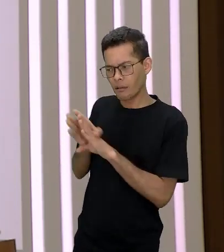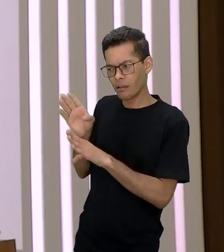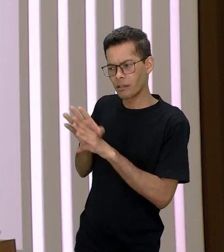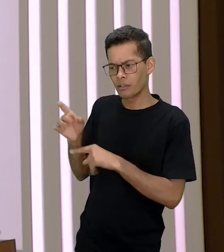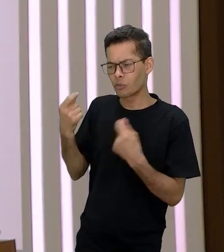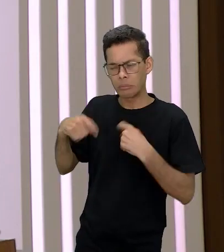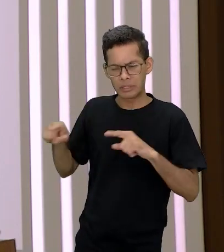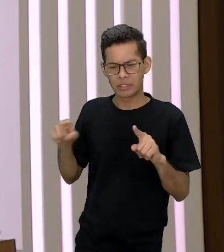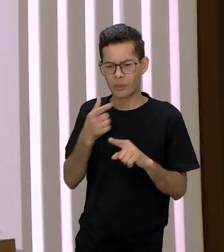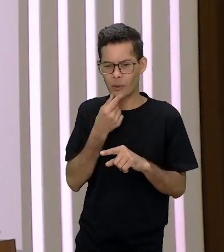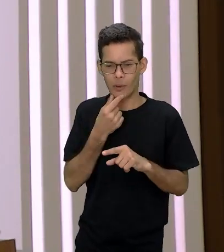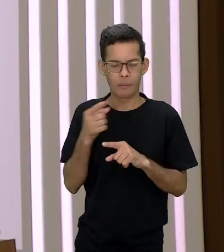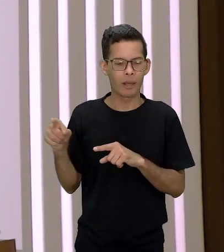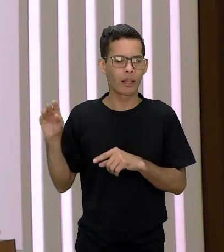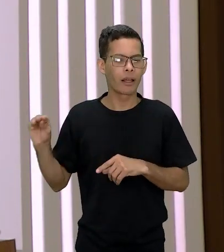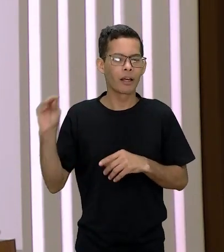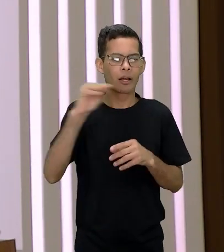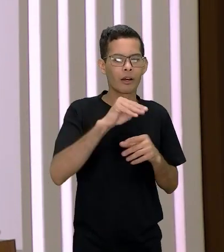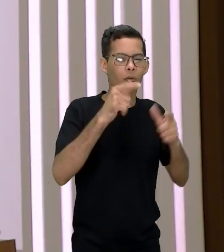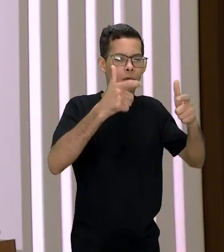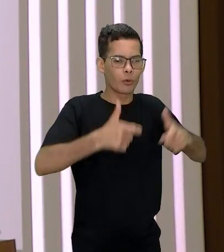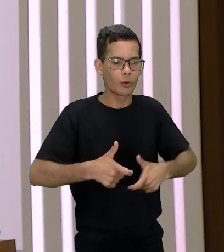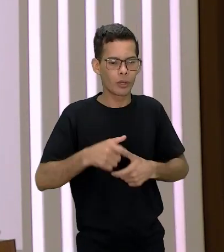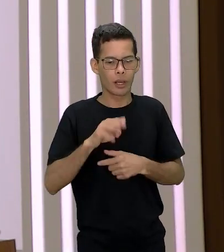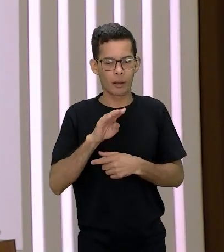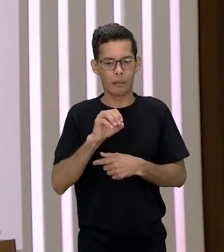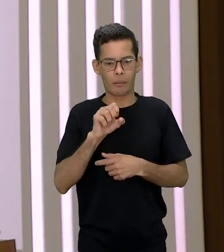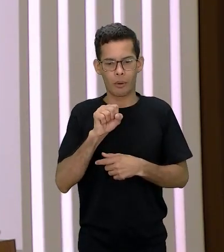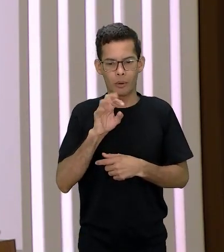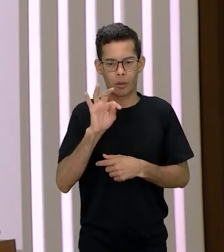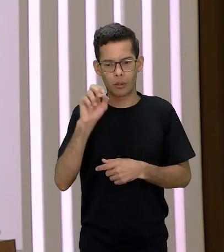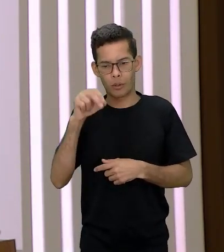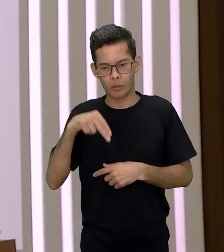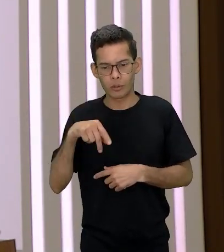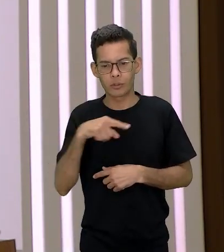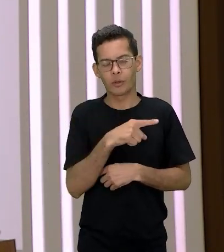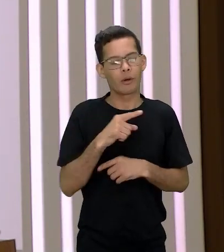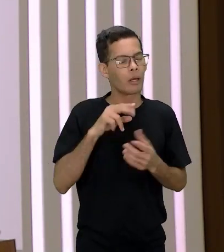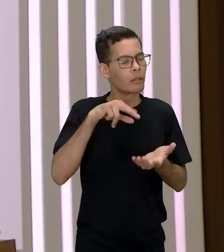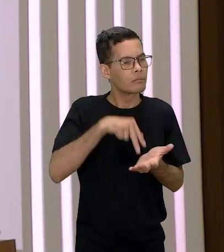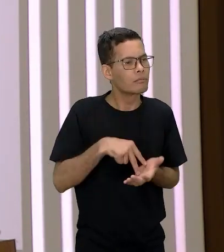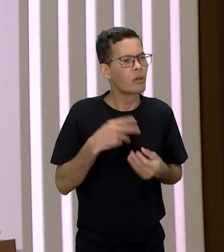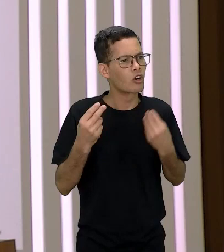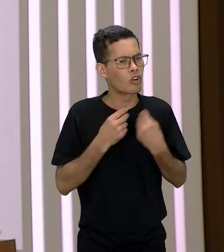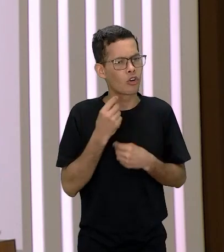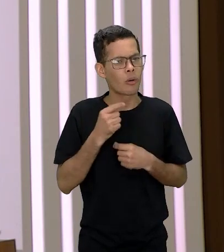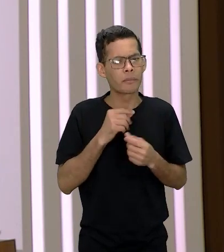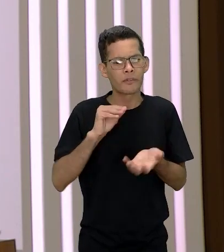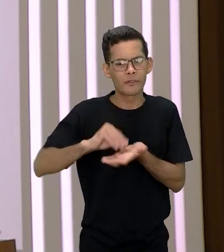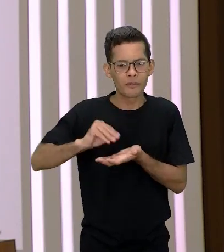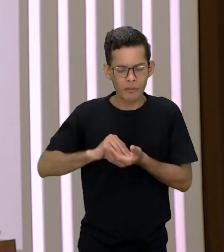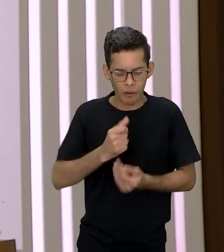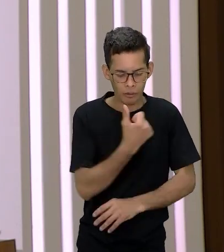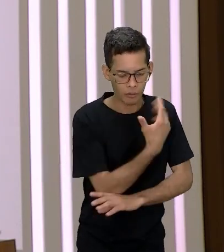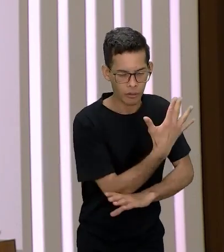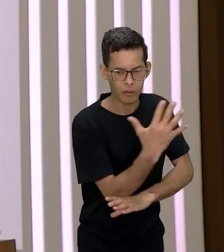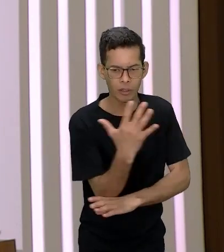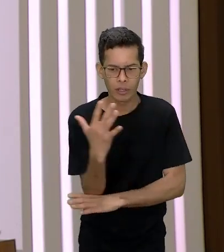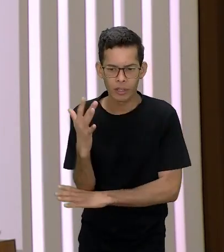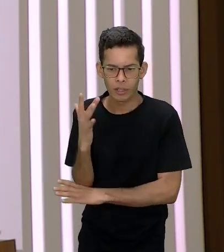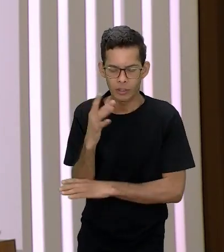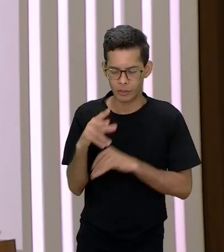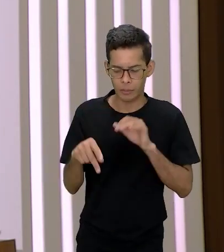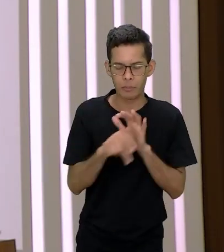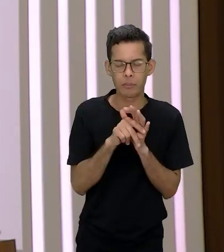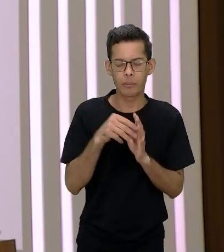Boston e aí lá em Boston ela tem essa questão que não tem as ervas medicinais que tinha lá em Barbados